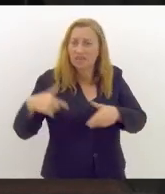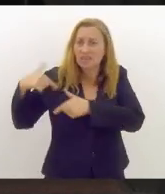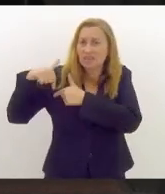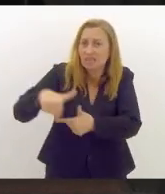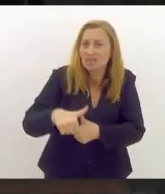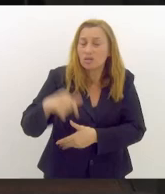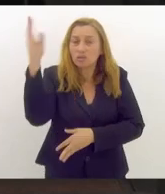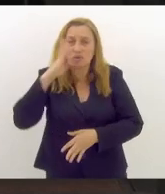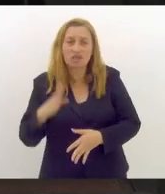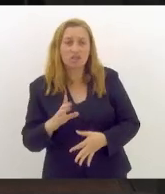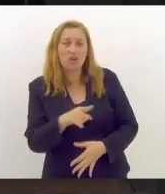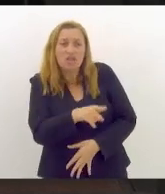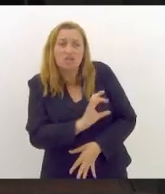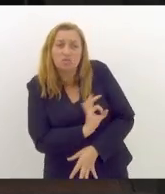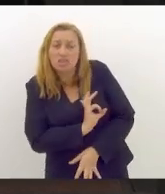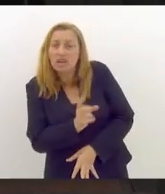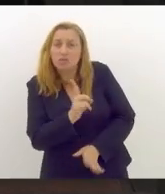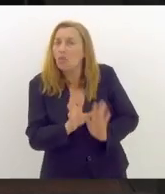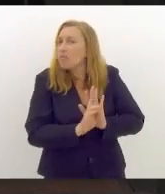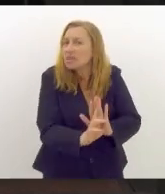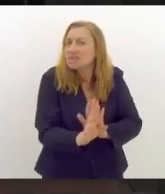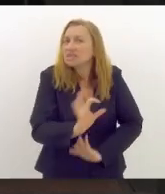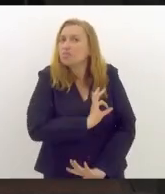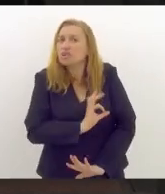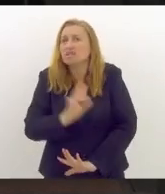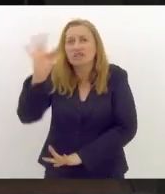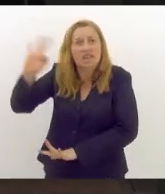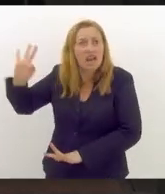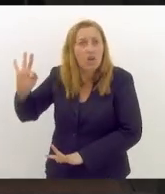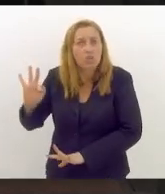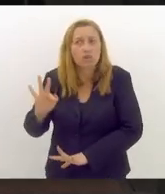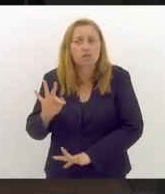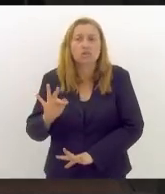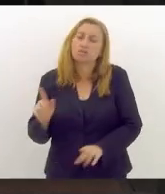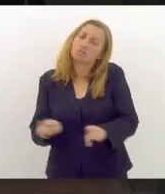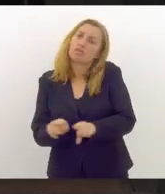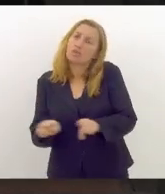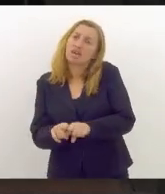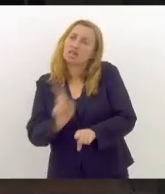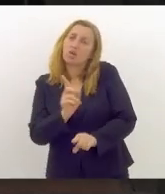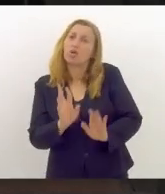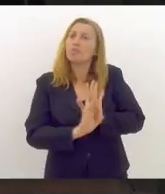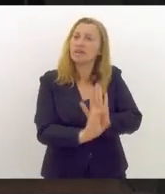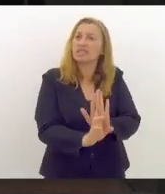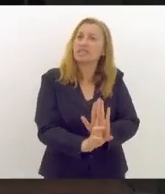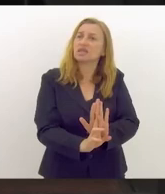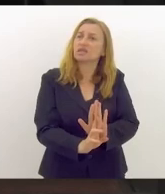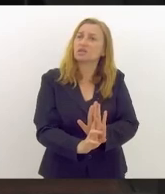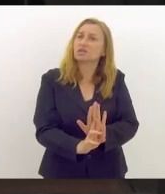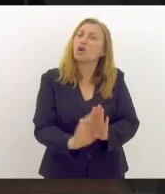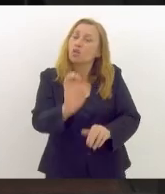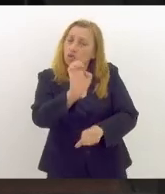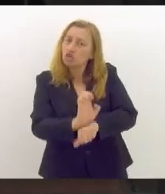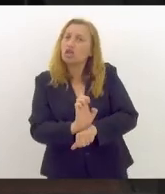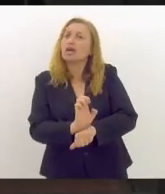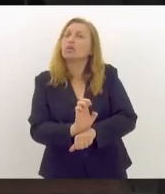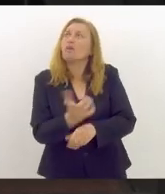Esses policiais rodoviários federais não representam a polícia rodoviária federal, muito menos representam o Estado